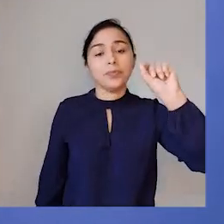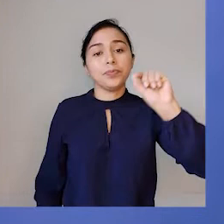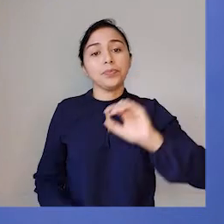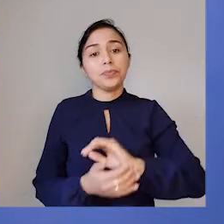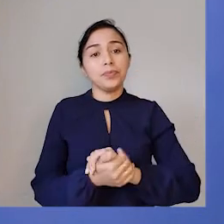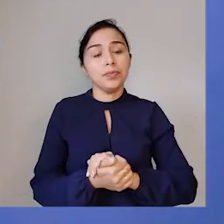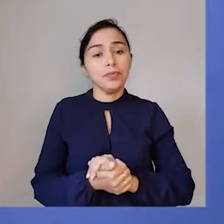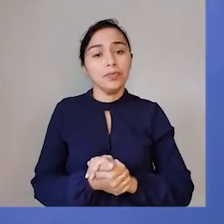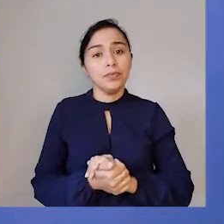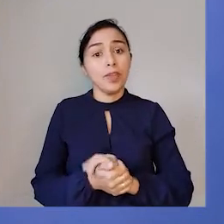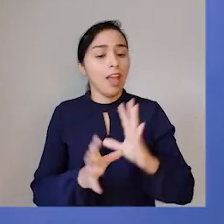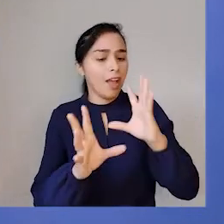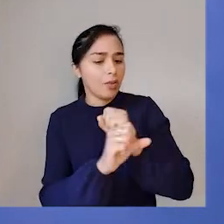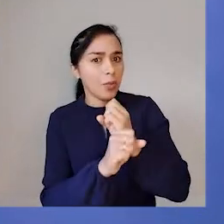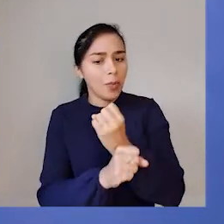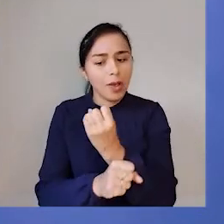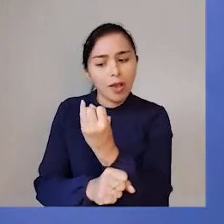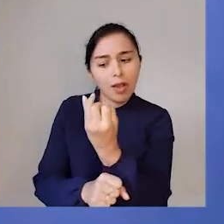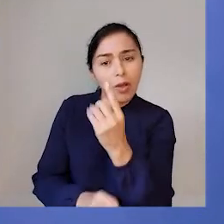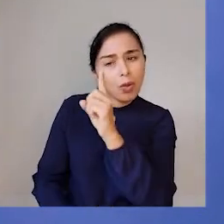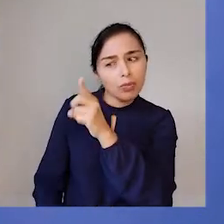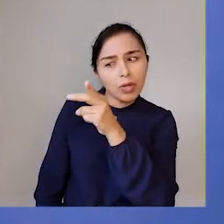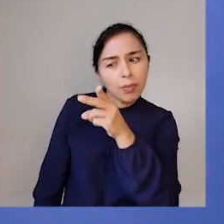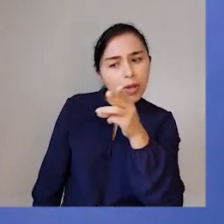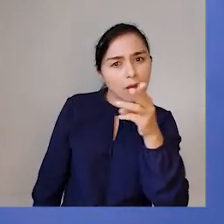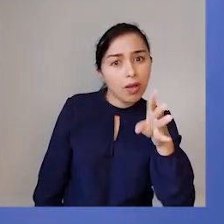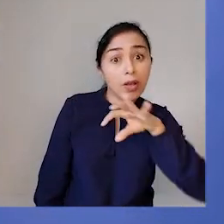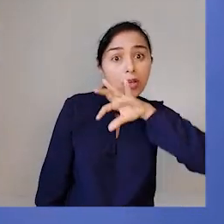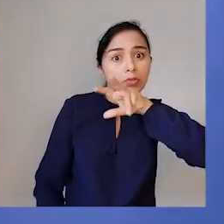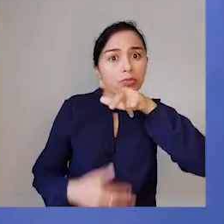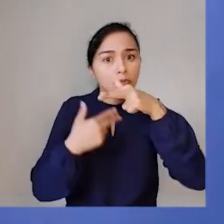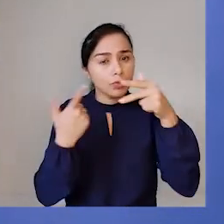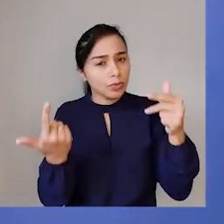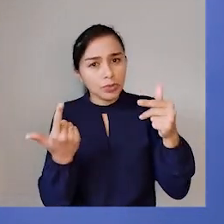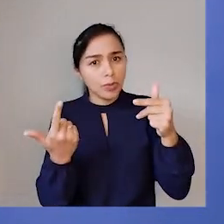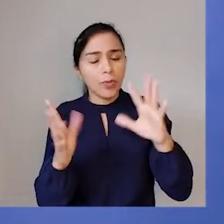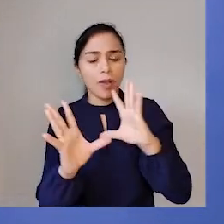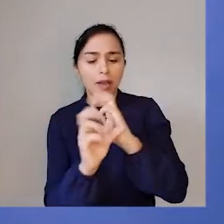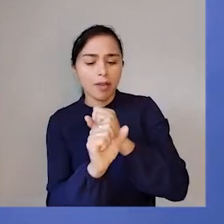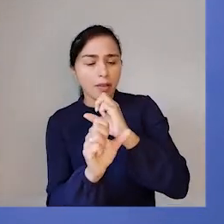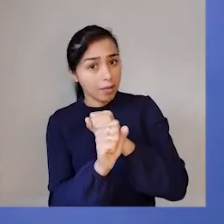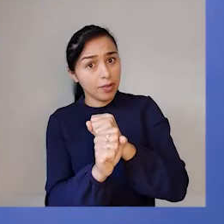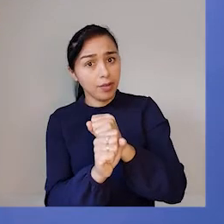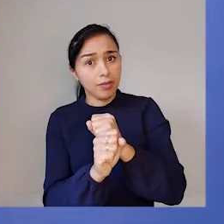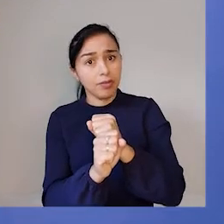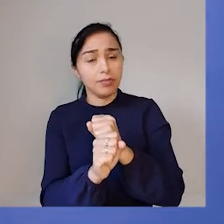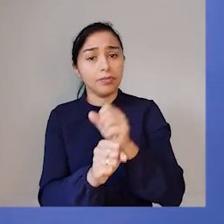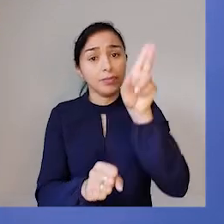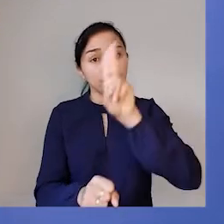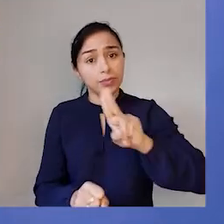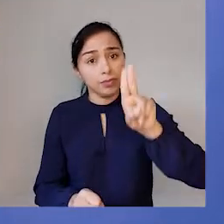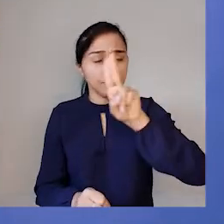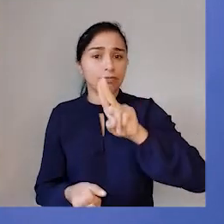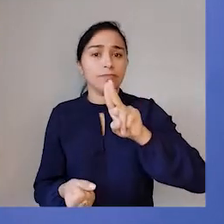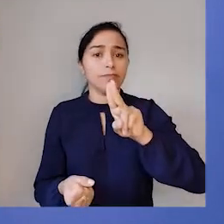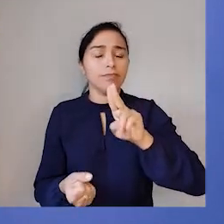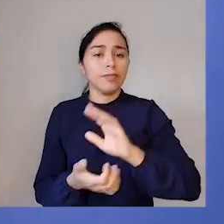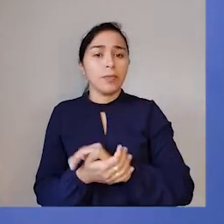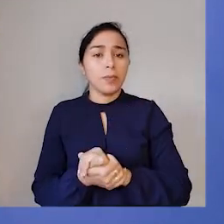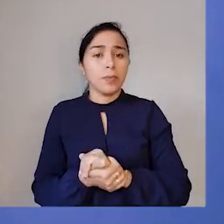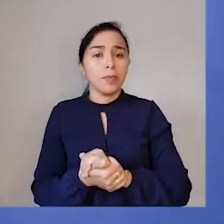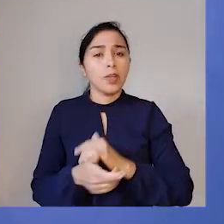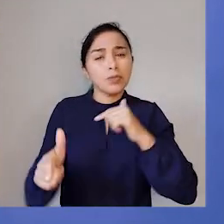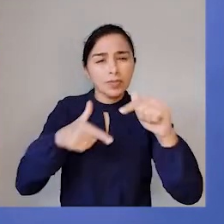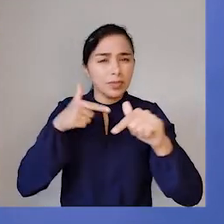contagem de animais, relacionadas a cálculos que eram realizados das atividades